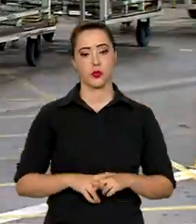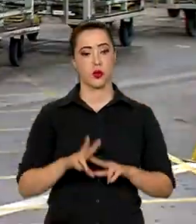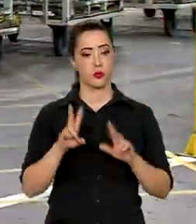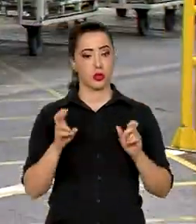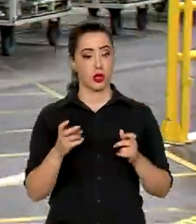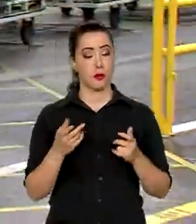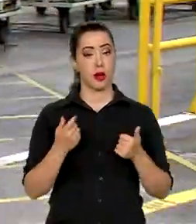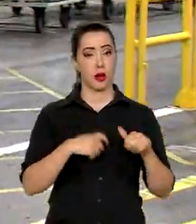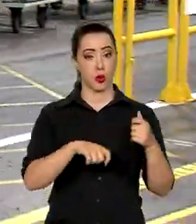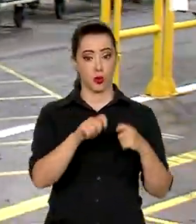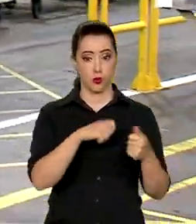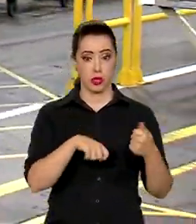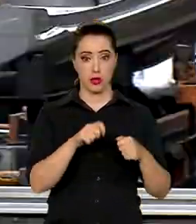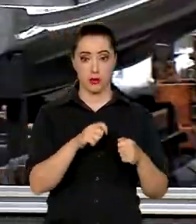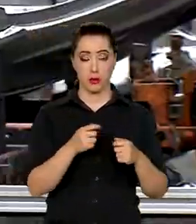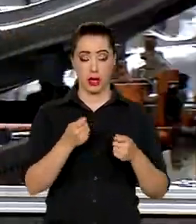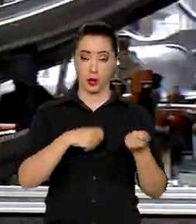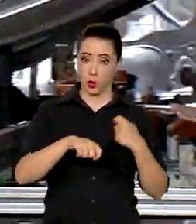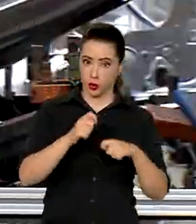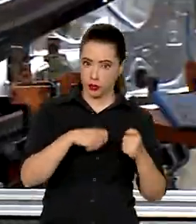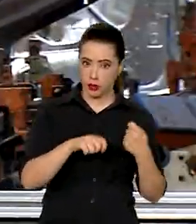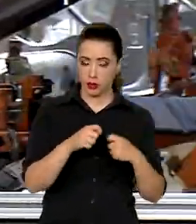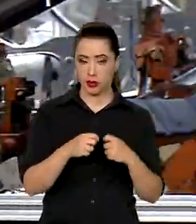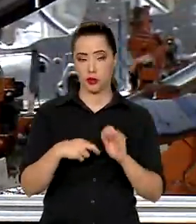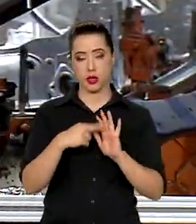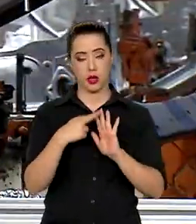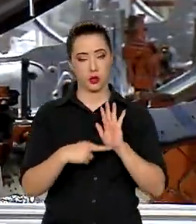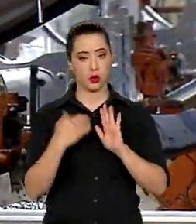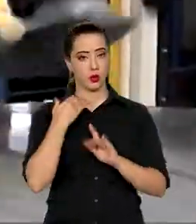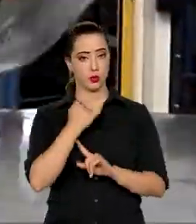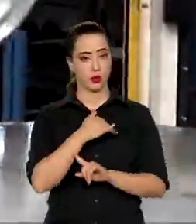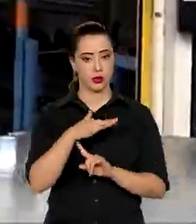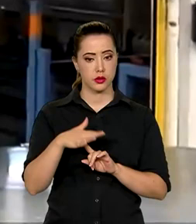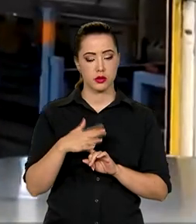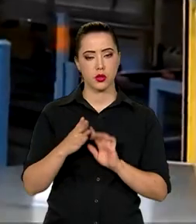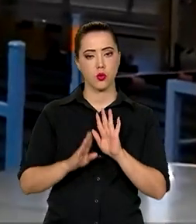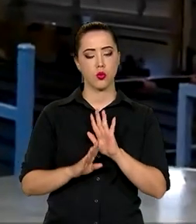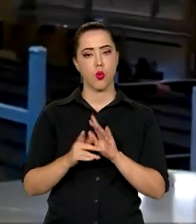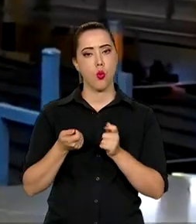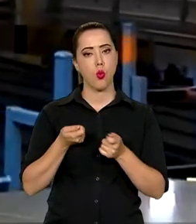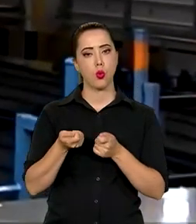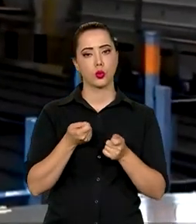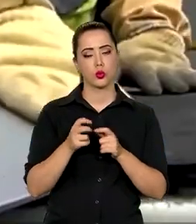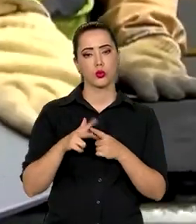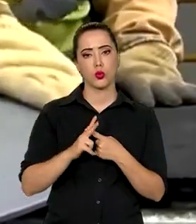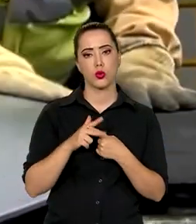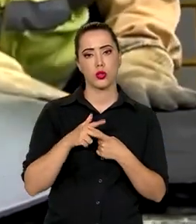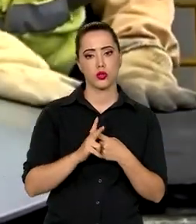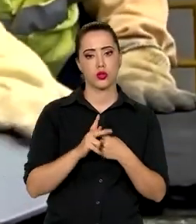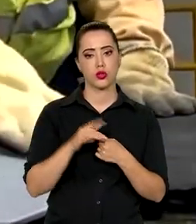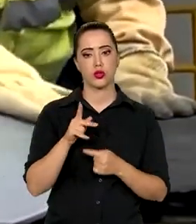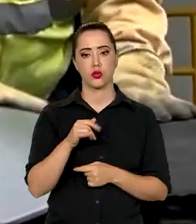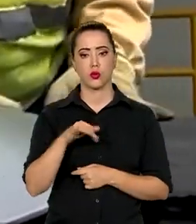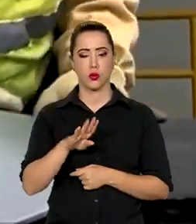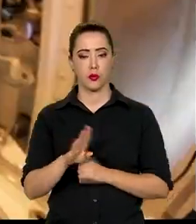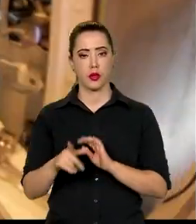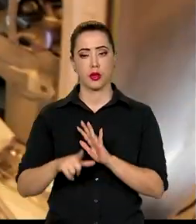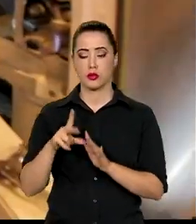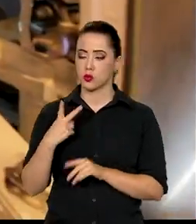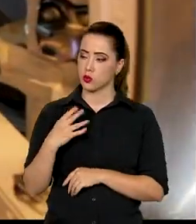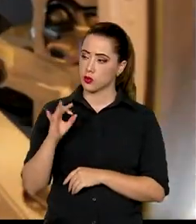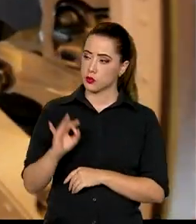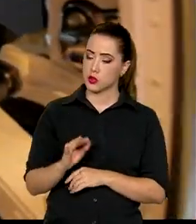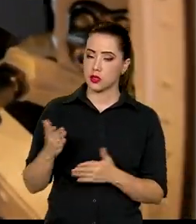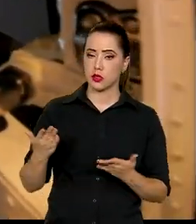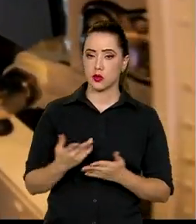desempenho da economia, o relatório de inflação do Banco Central revisou o crescimento do PIB em 2023 de 2%